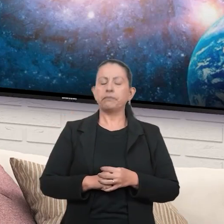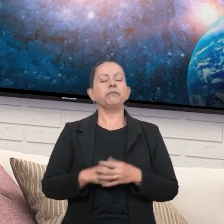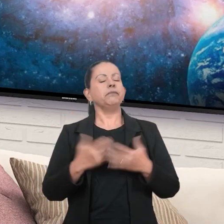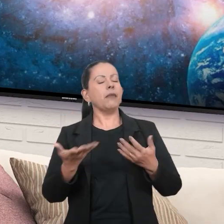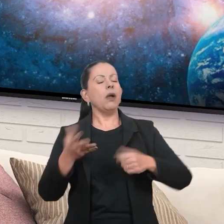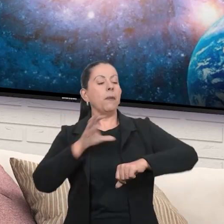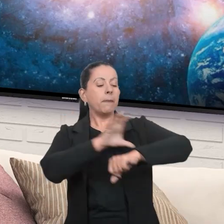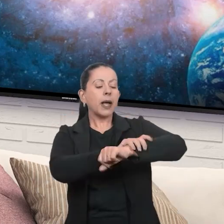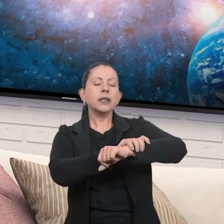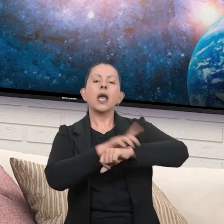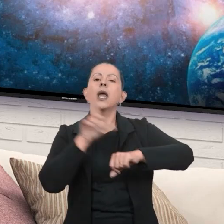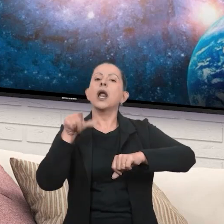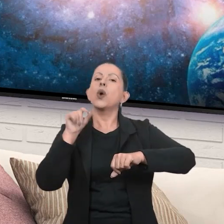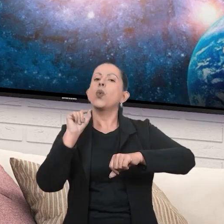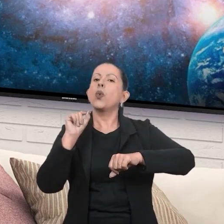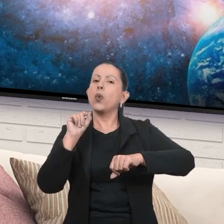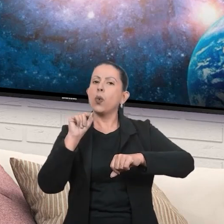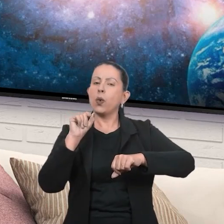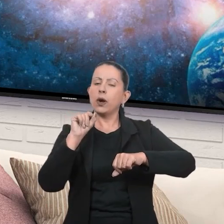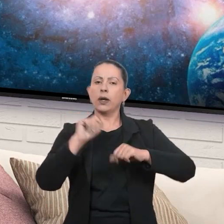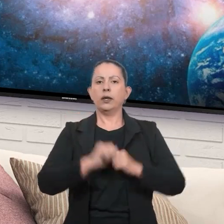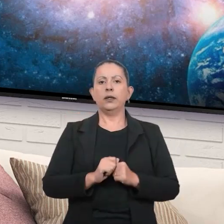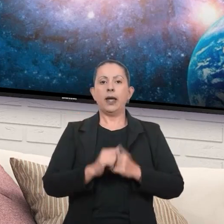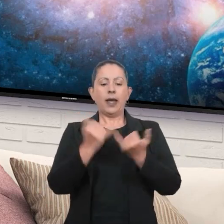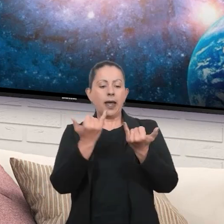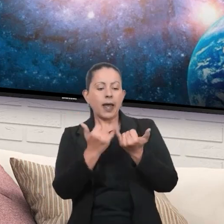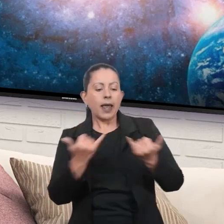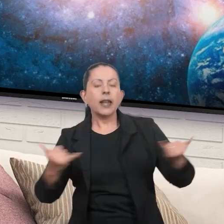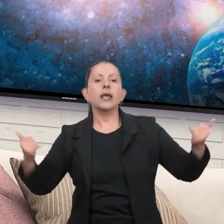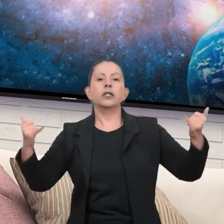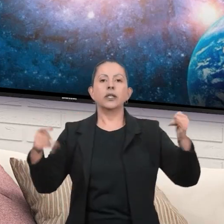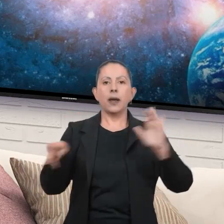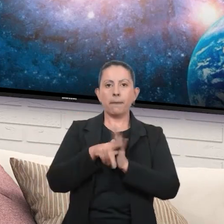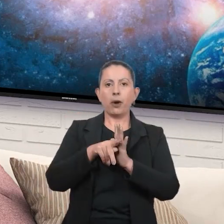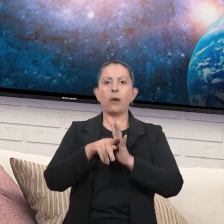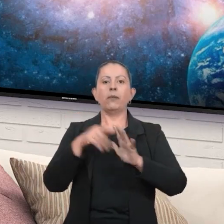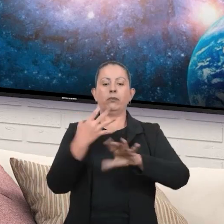A matéria nada mais é do que energia